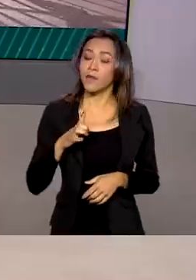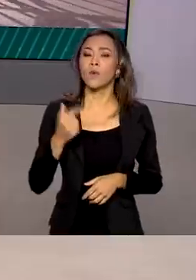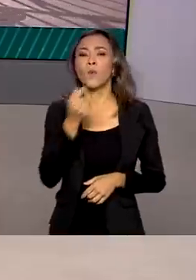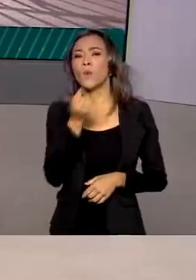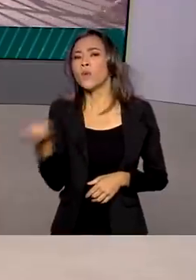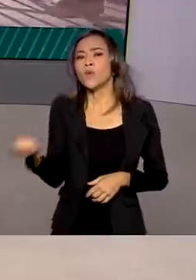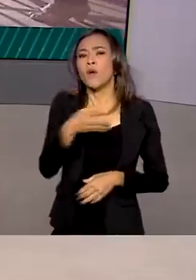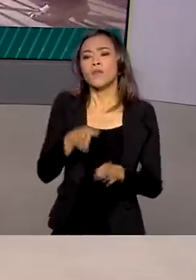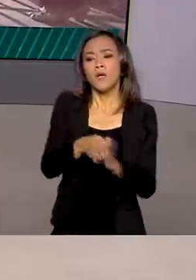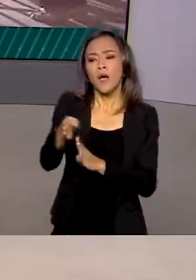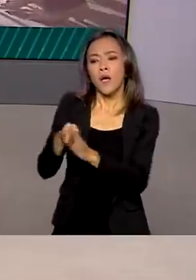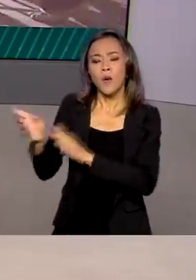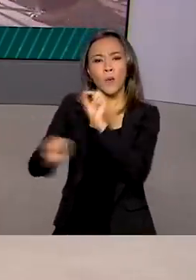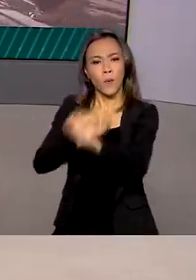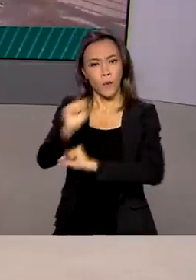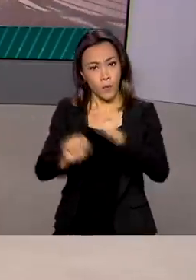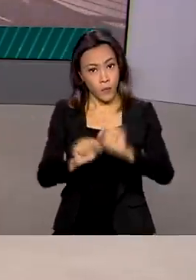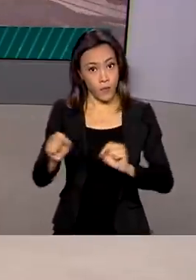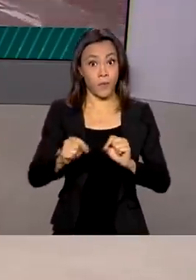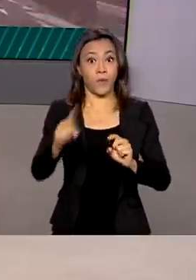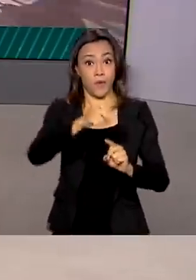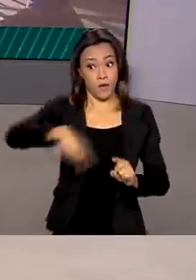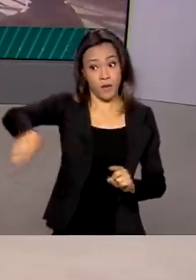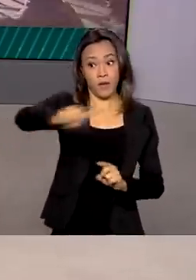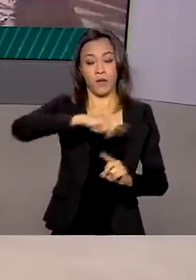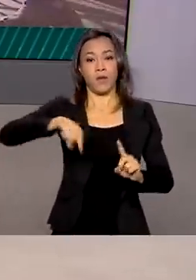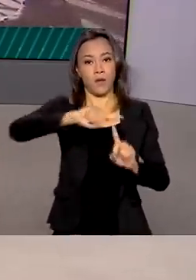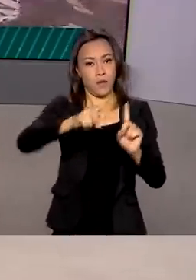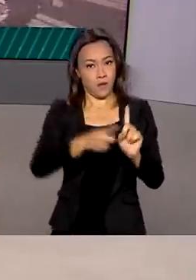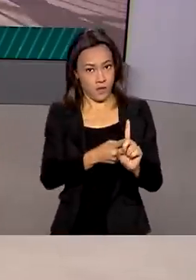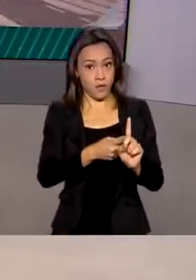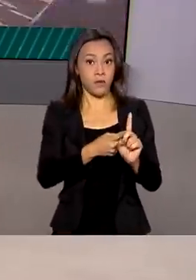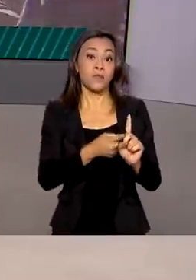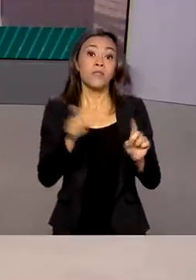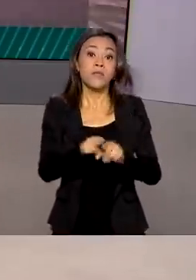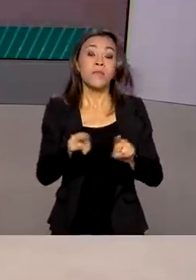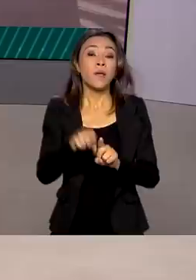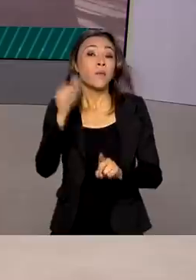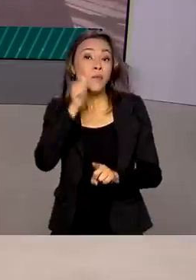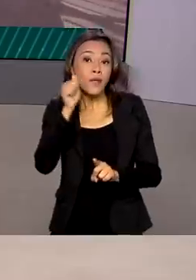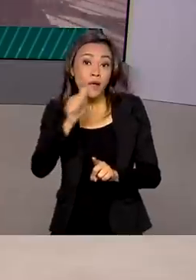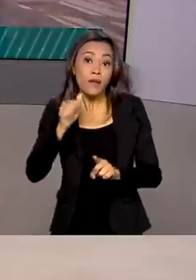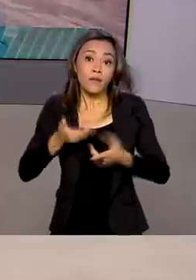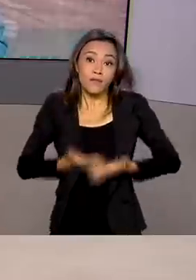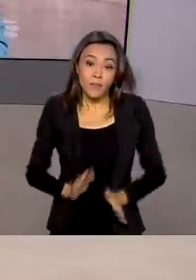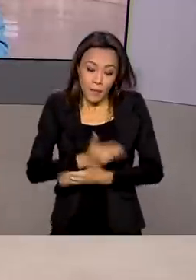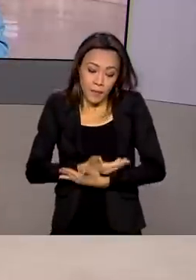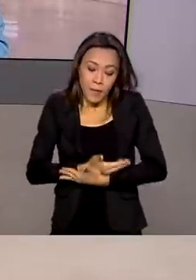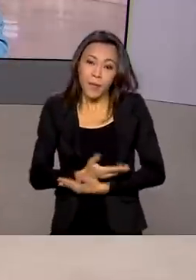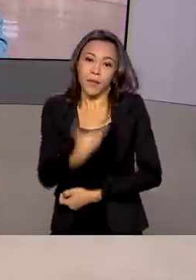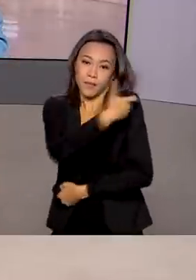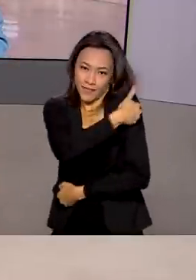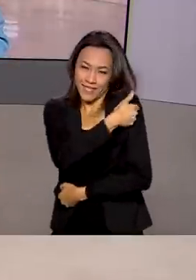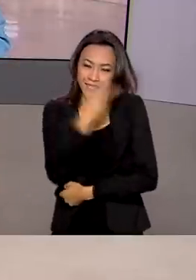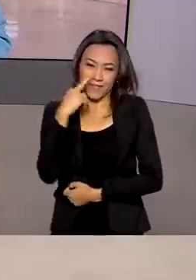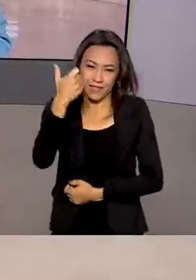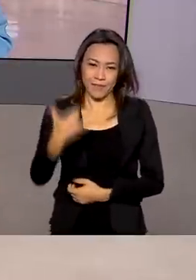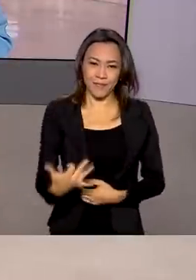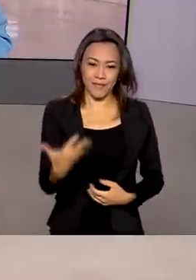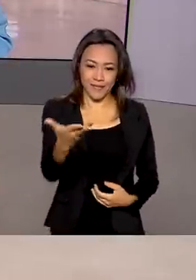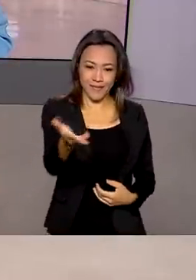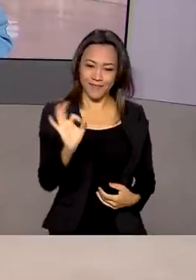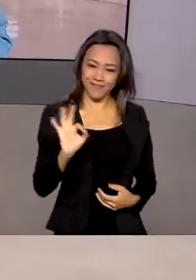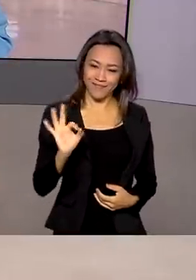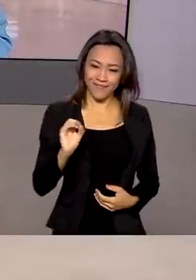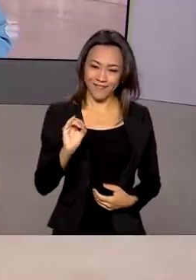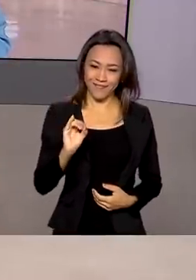orientação para a imunização de gestantes e mulheres que tiveram bebê. Quem vai nos dar os detalhes é a repórter Márcia Fernandes. Oi, Márcia!